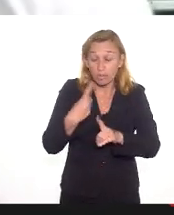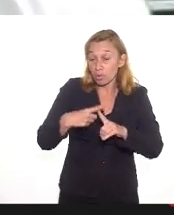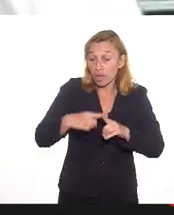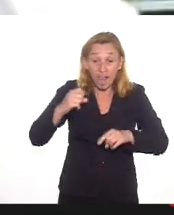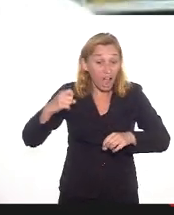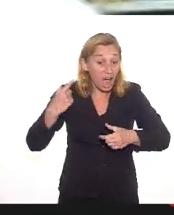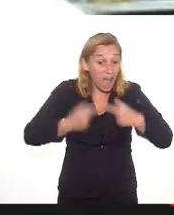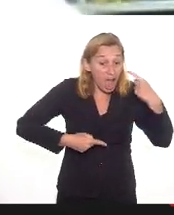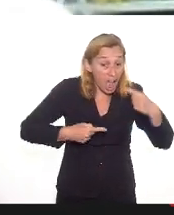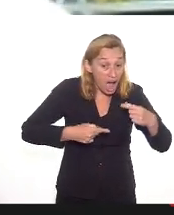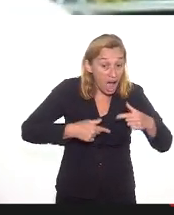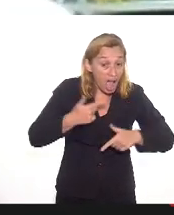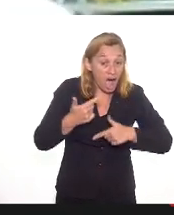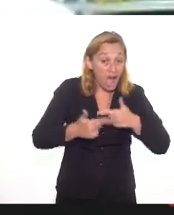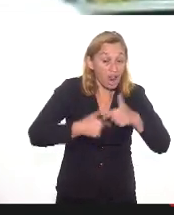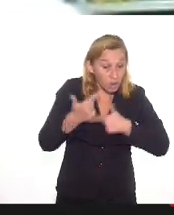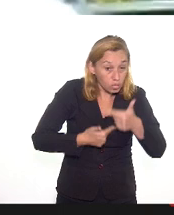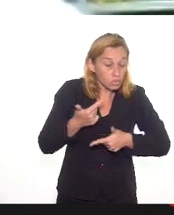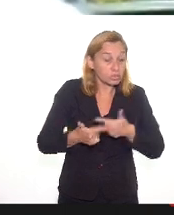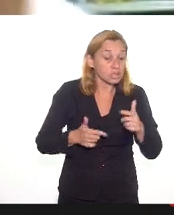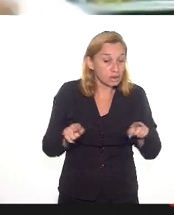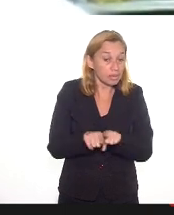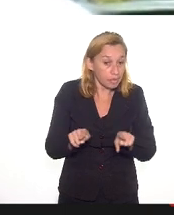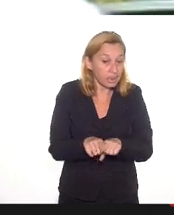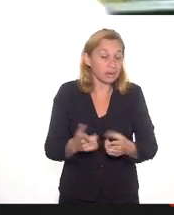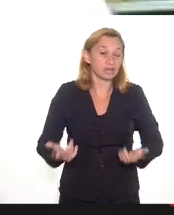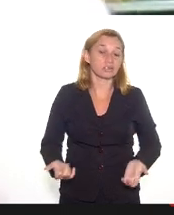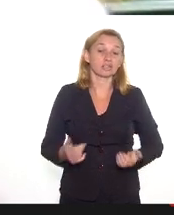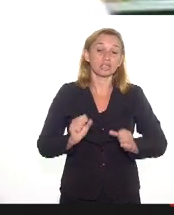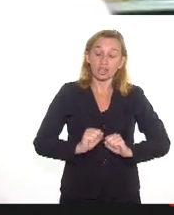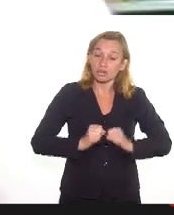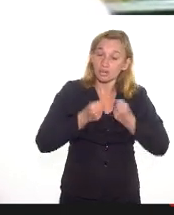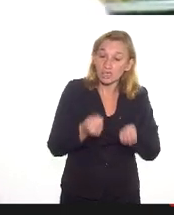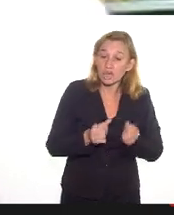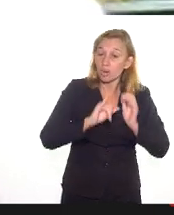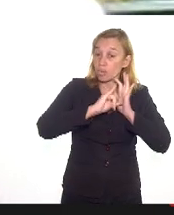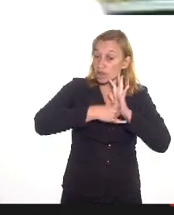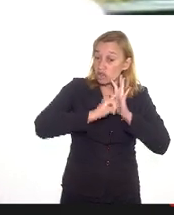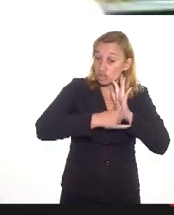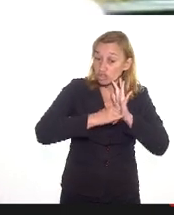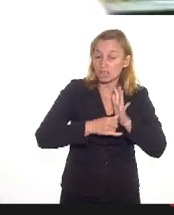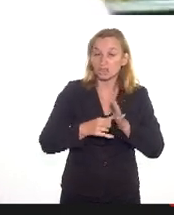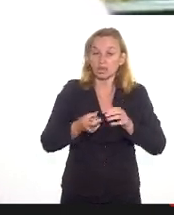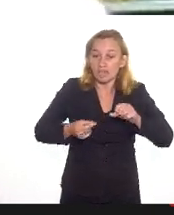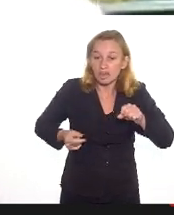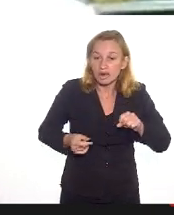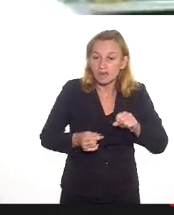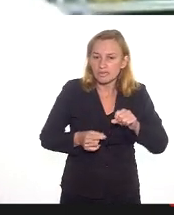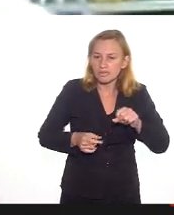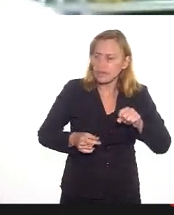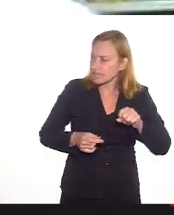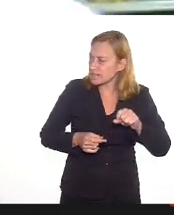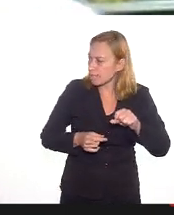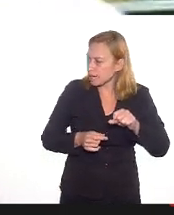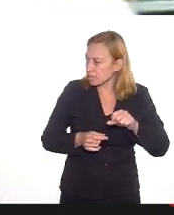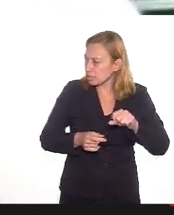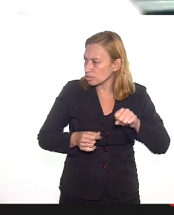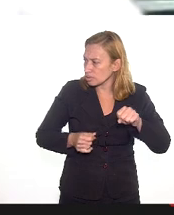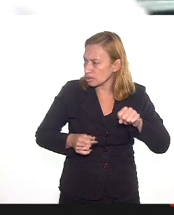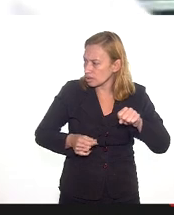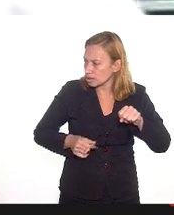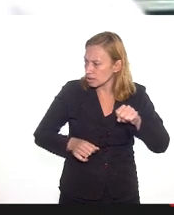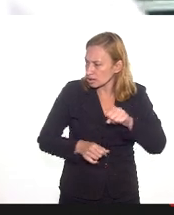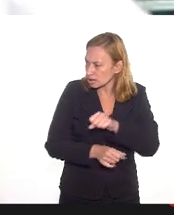democratização passa por aí também. A gente precisa também reforçar os editais e o financiamento considerando o impacto